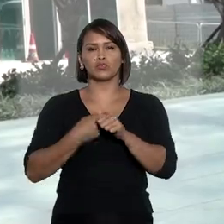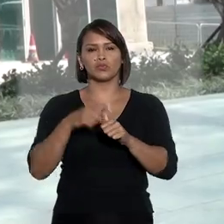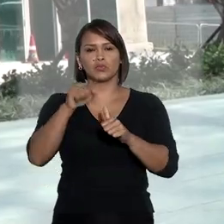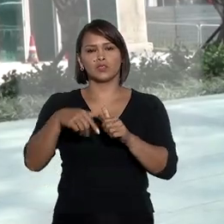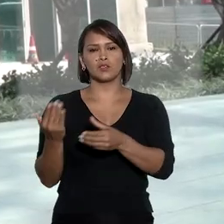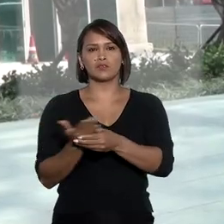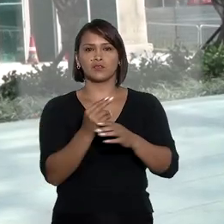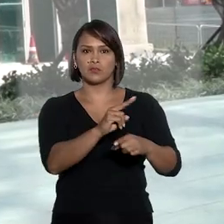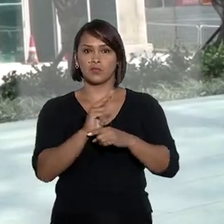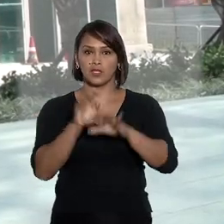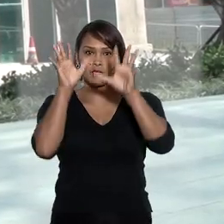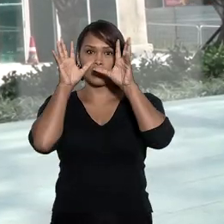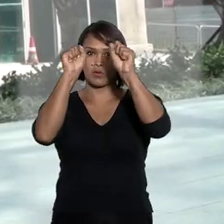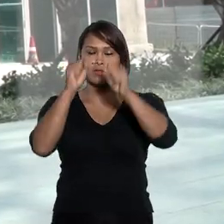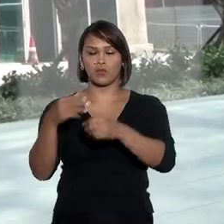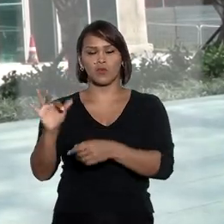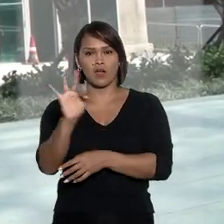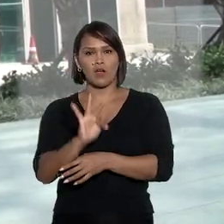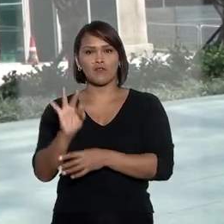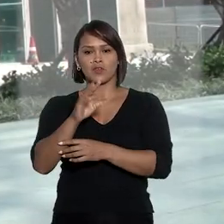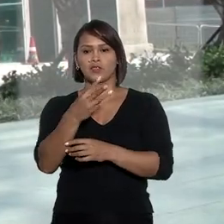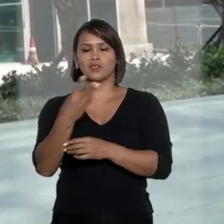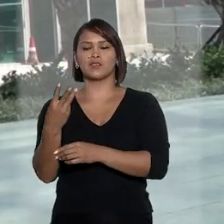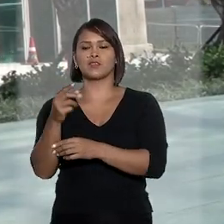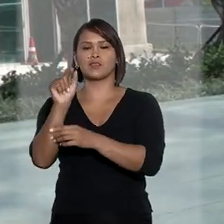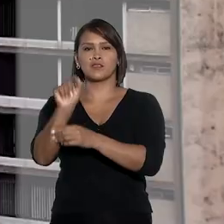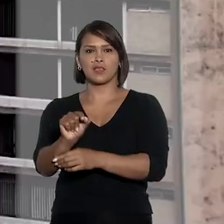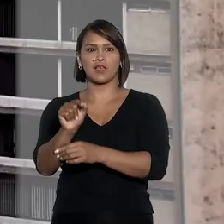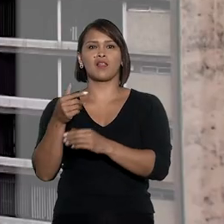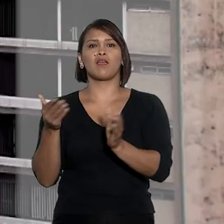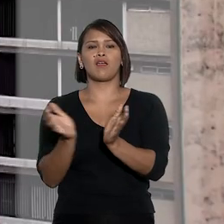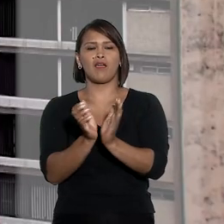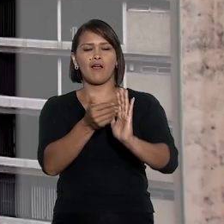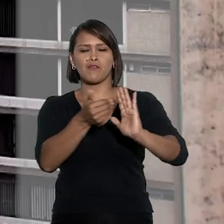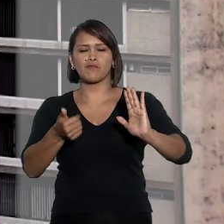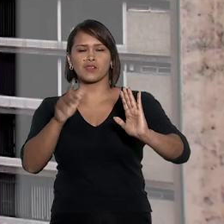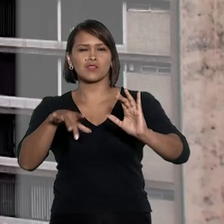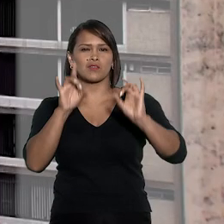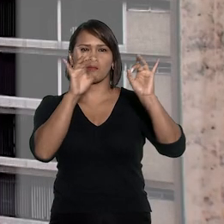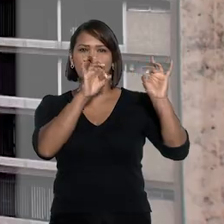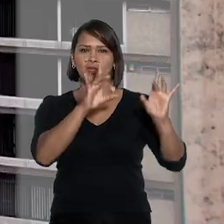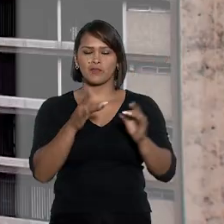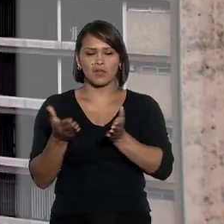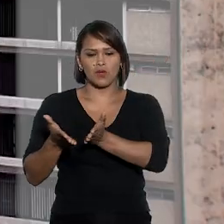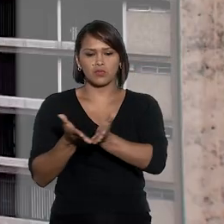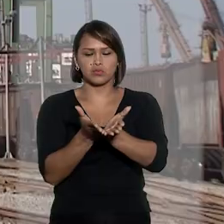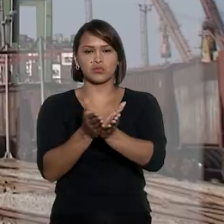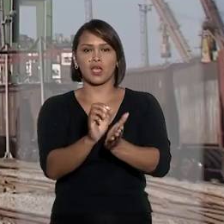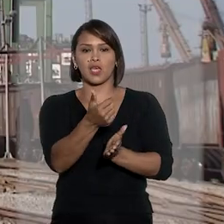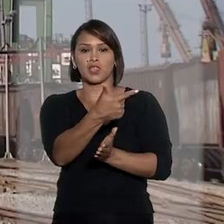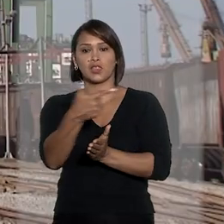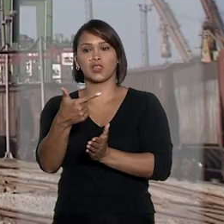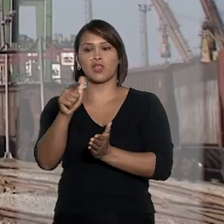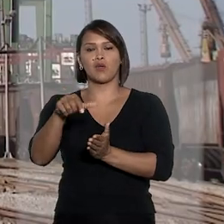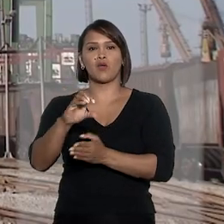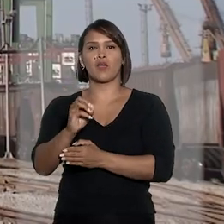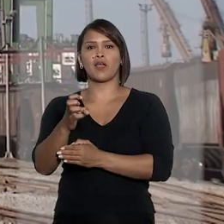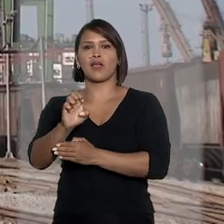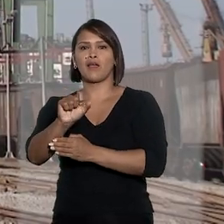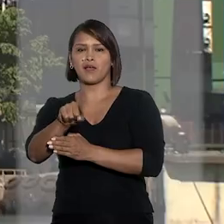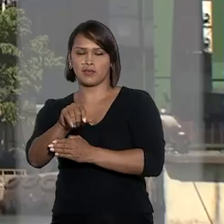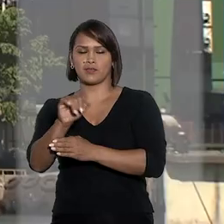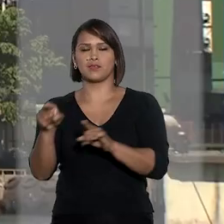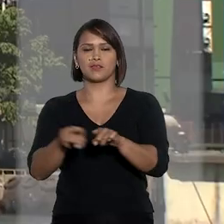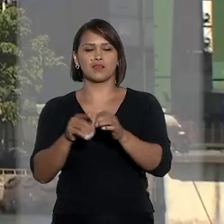suspensão de liminar do Tribunal Regional Federal da Terceira Região que afastou qualquer preferência de atracação em dois pontos do Cais do